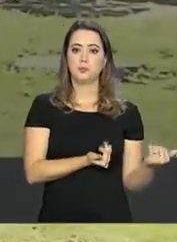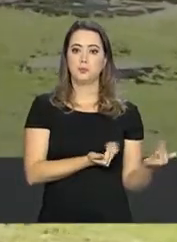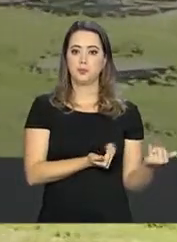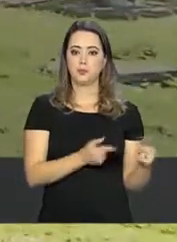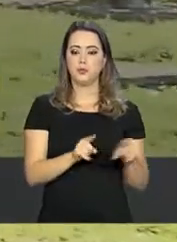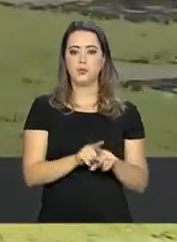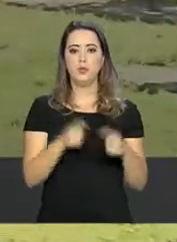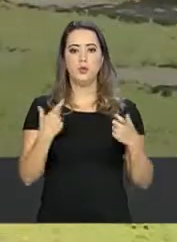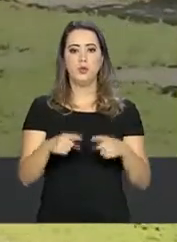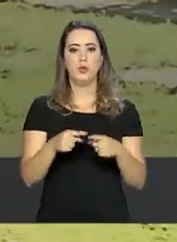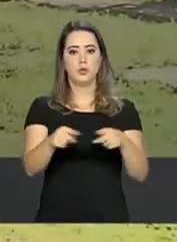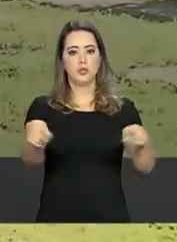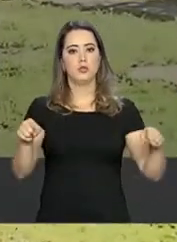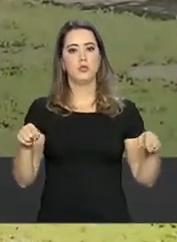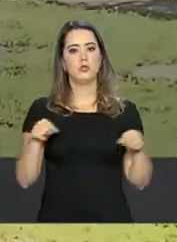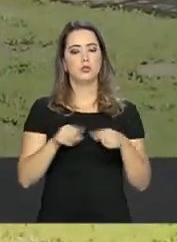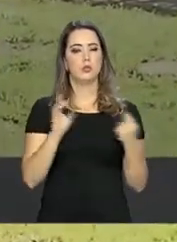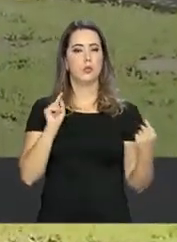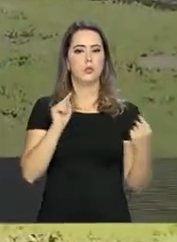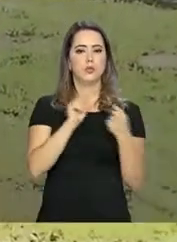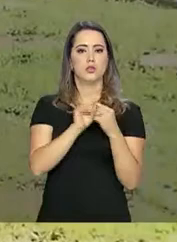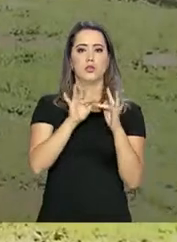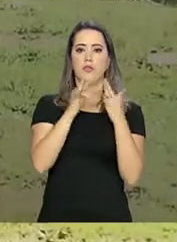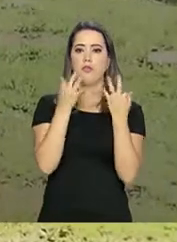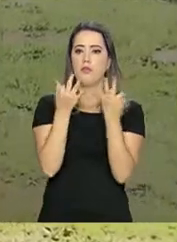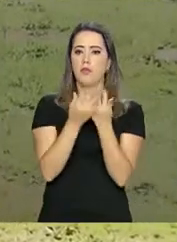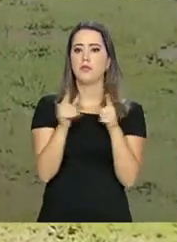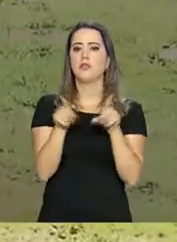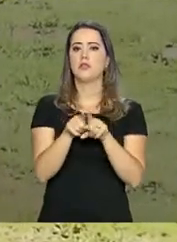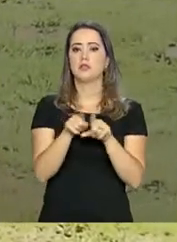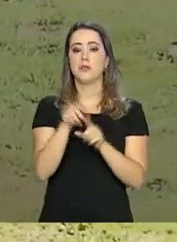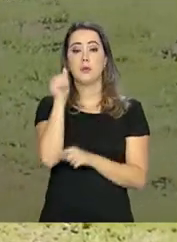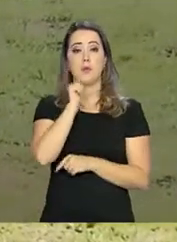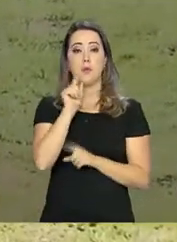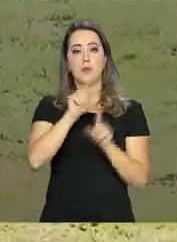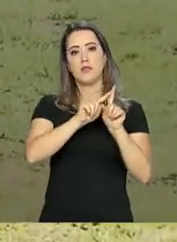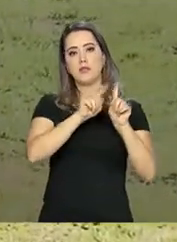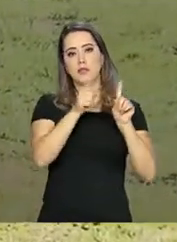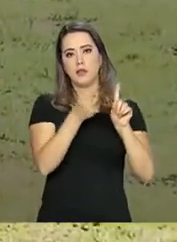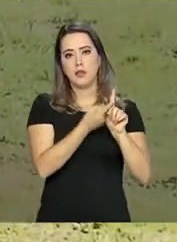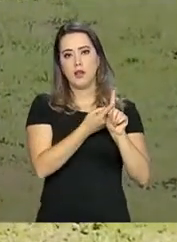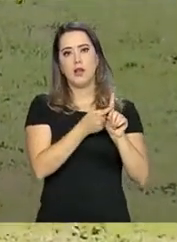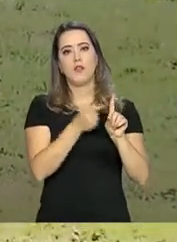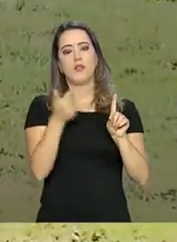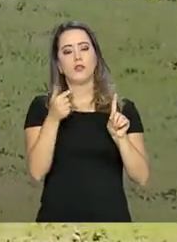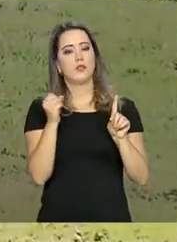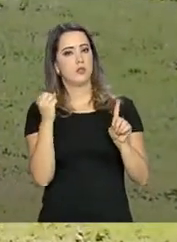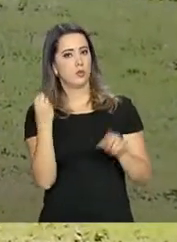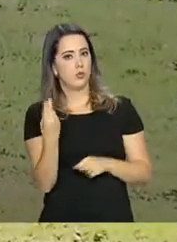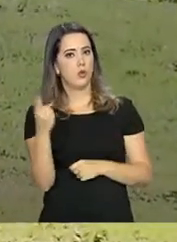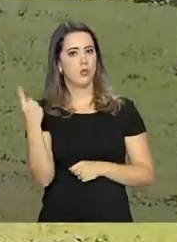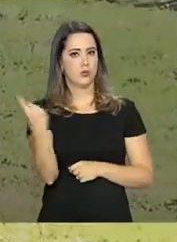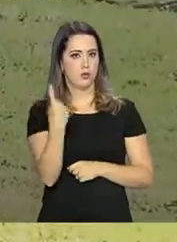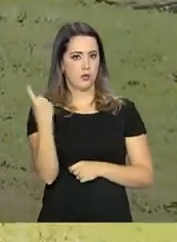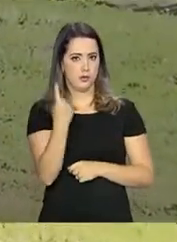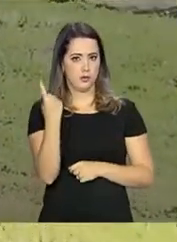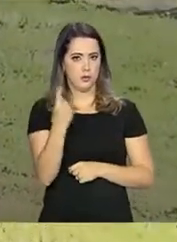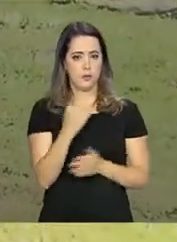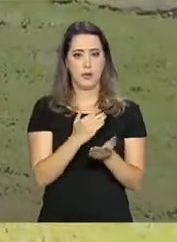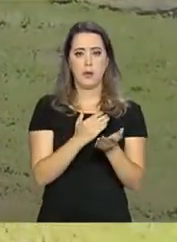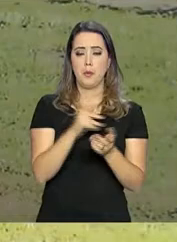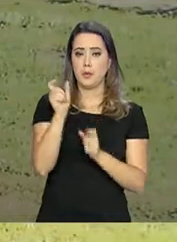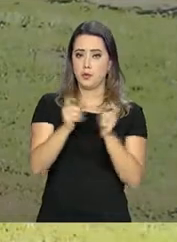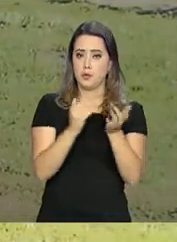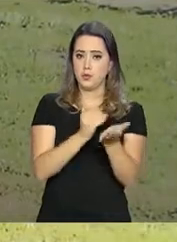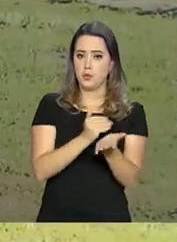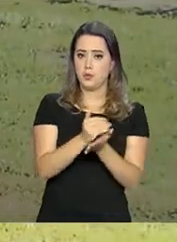O espaço aqui é voltado para famílias e também para mulheres grávidas ou desacompanhadas. Pessoas que começam